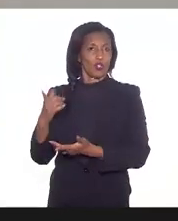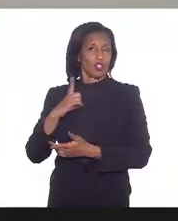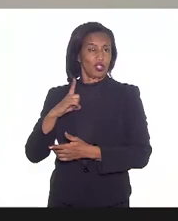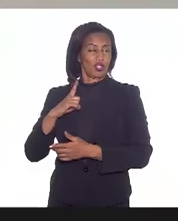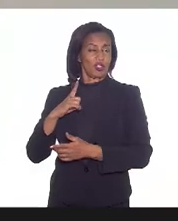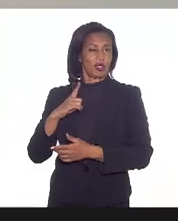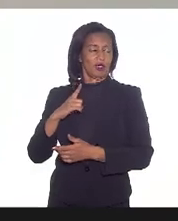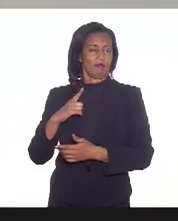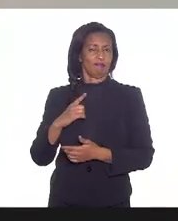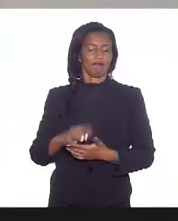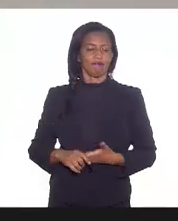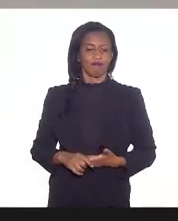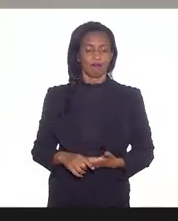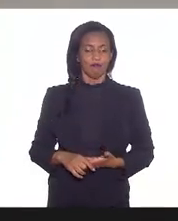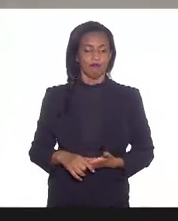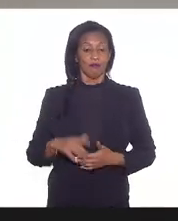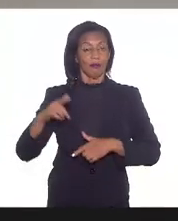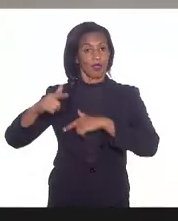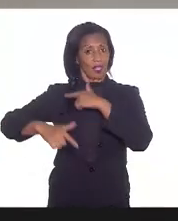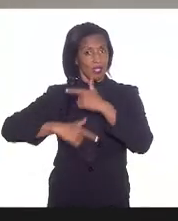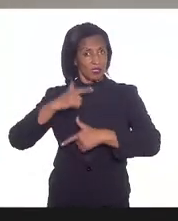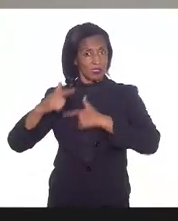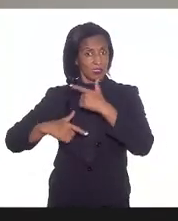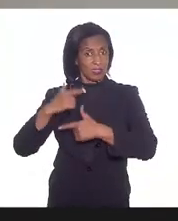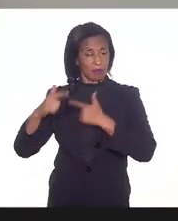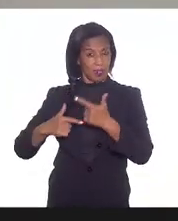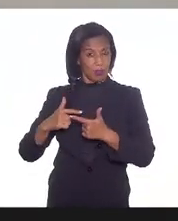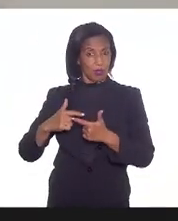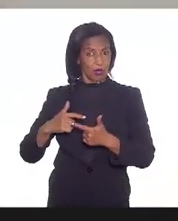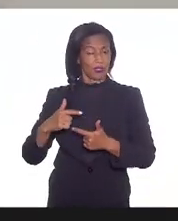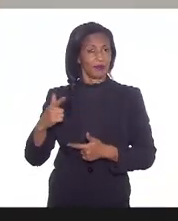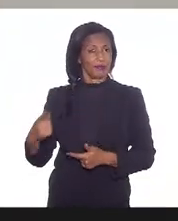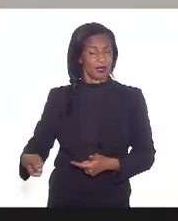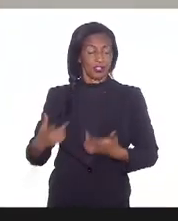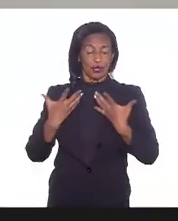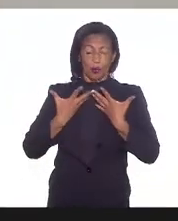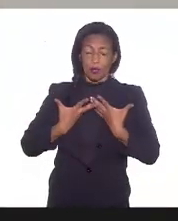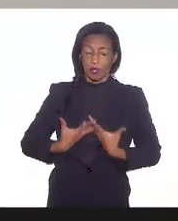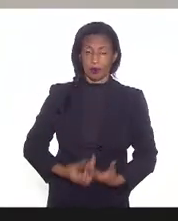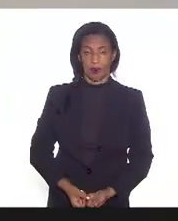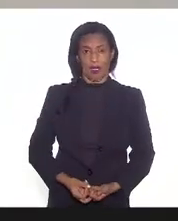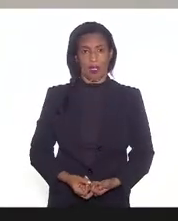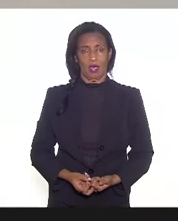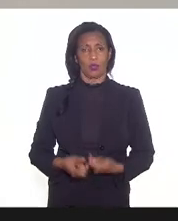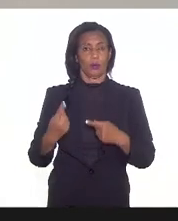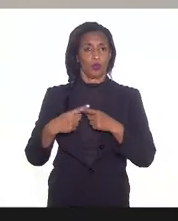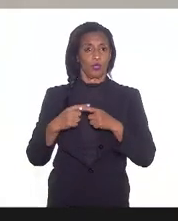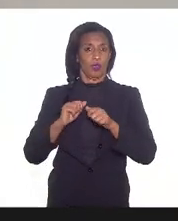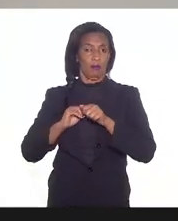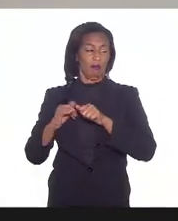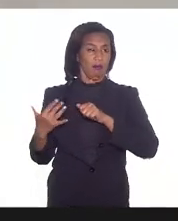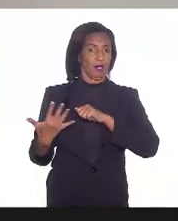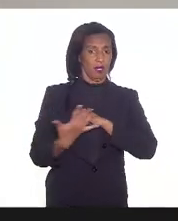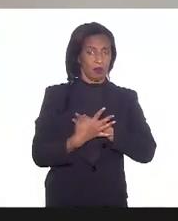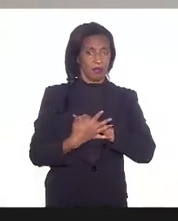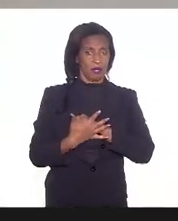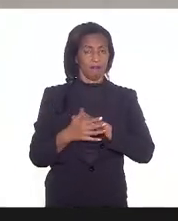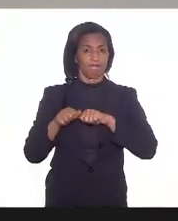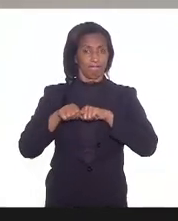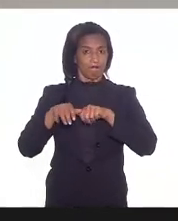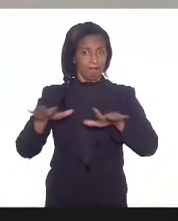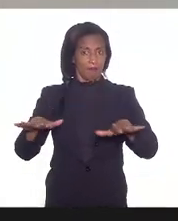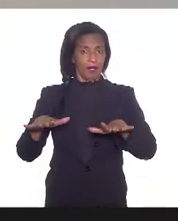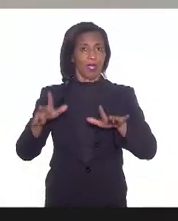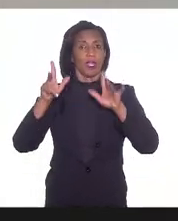e trabalhadores que são extremamente adoecidos e cansados a pandemia de acordo com a pesquisa realizada pela